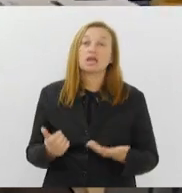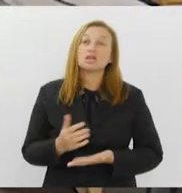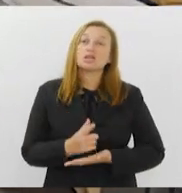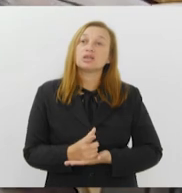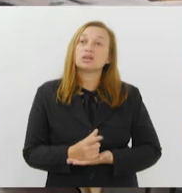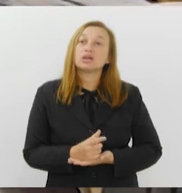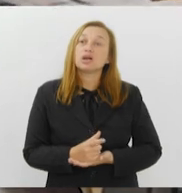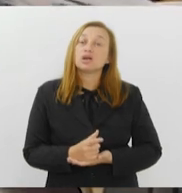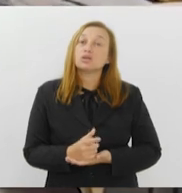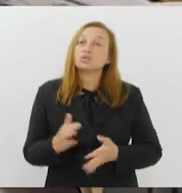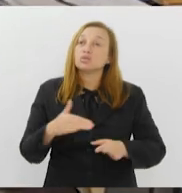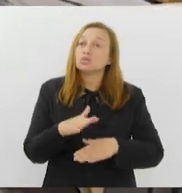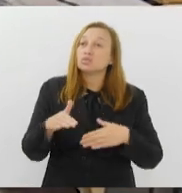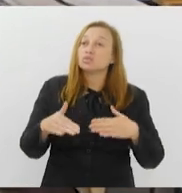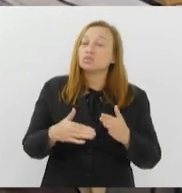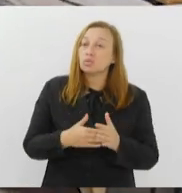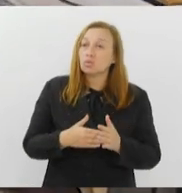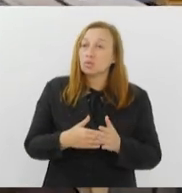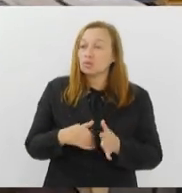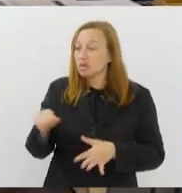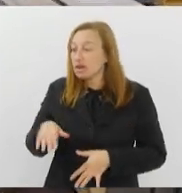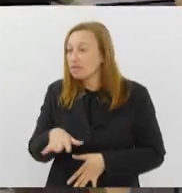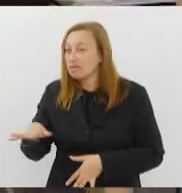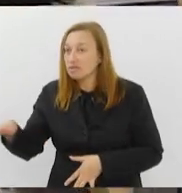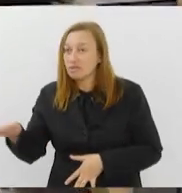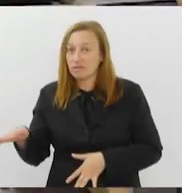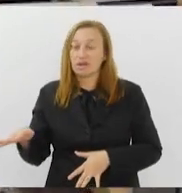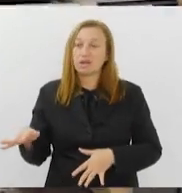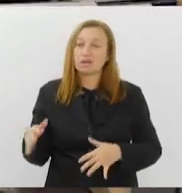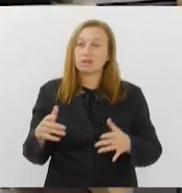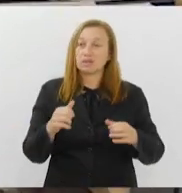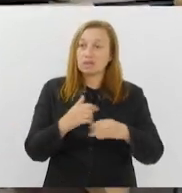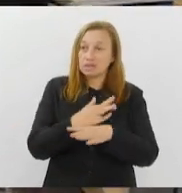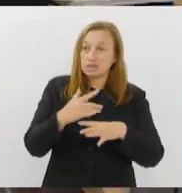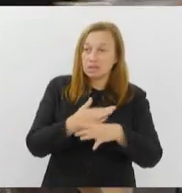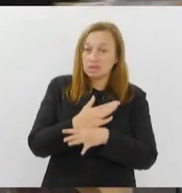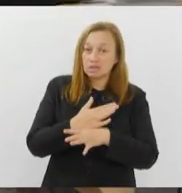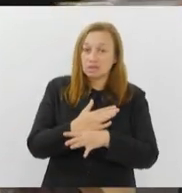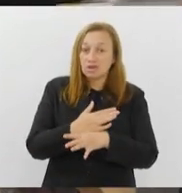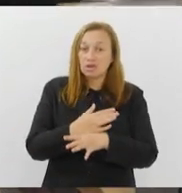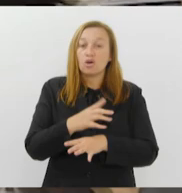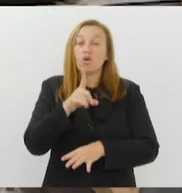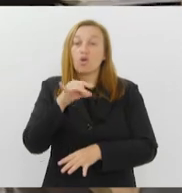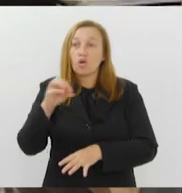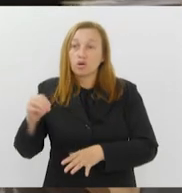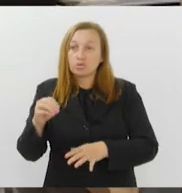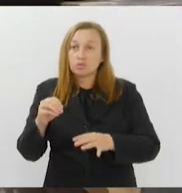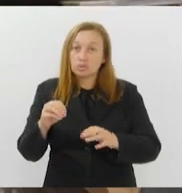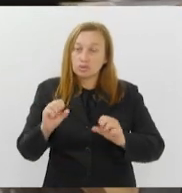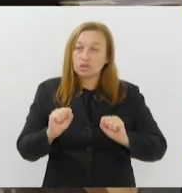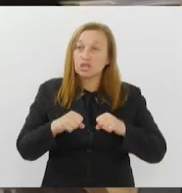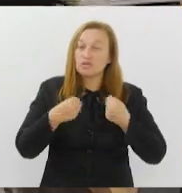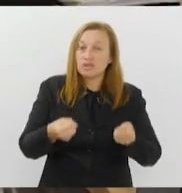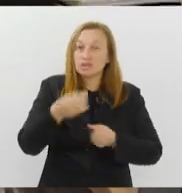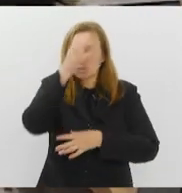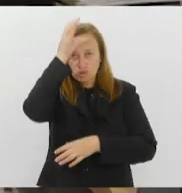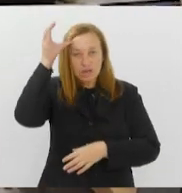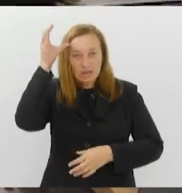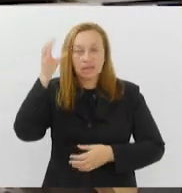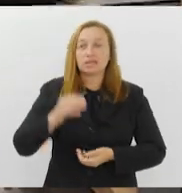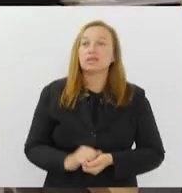a toda a periferia da cidade. Entregamos o Código de Defesa do Consumidor e isso faz com que,